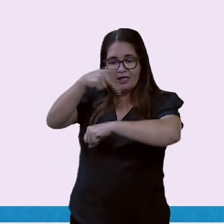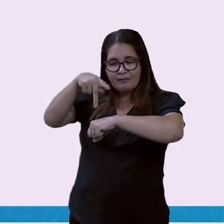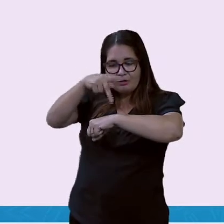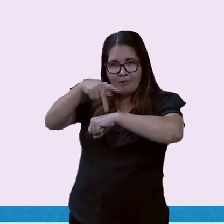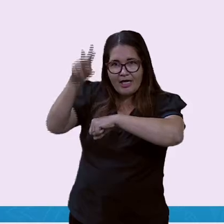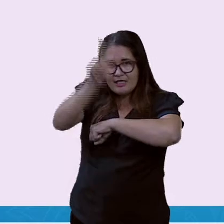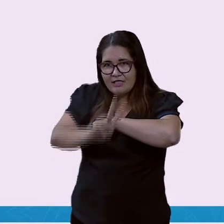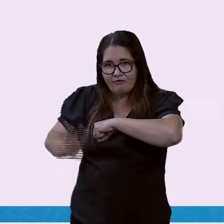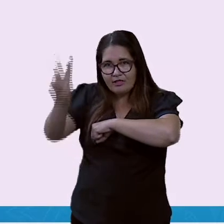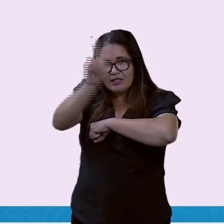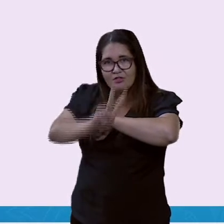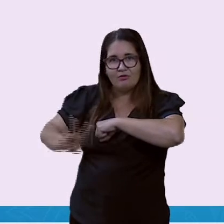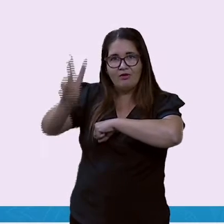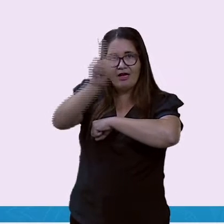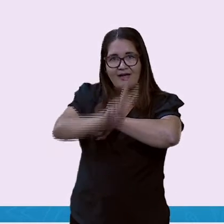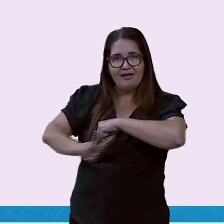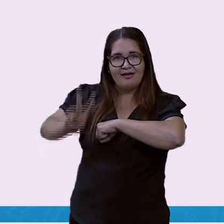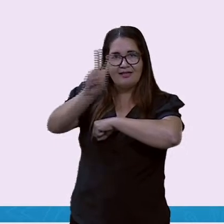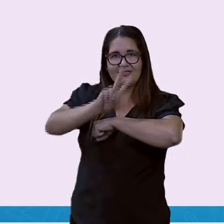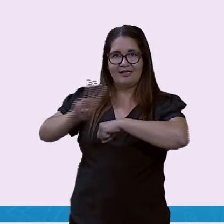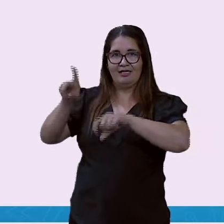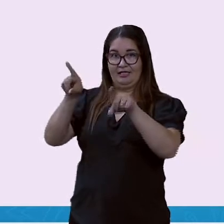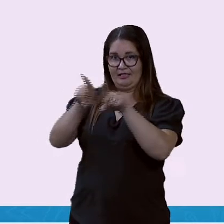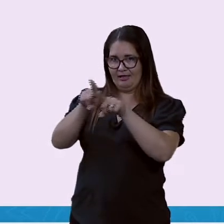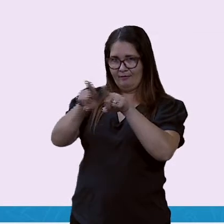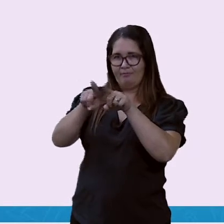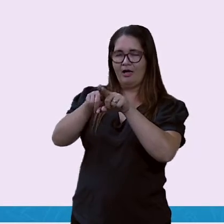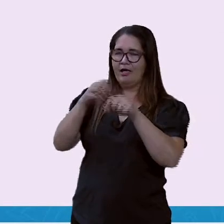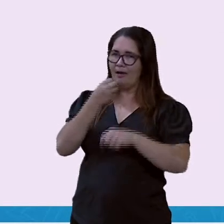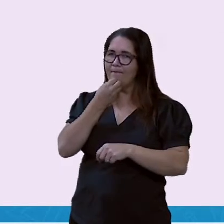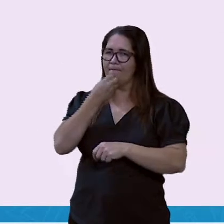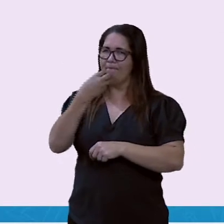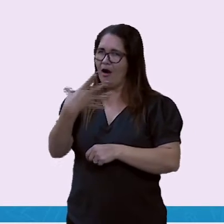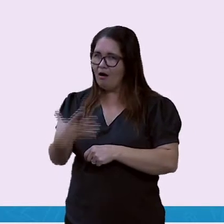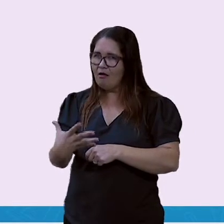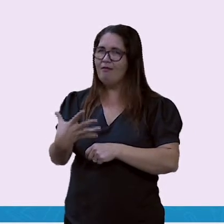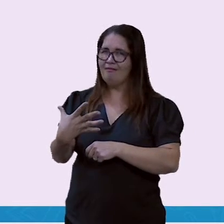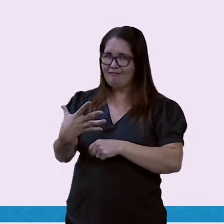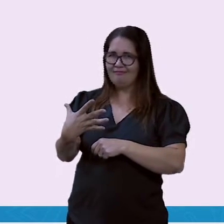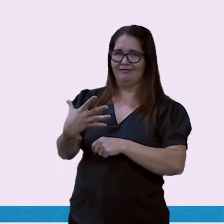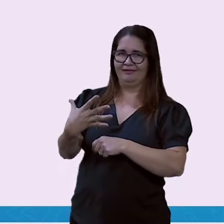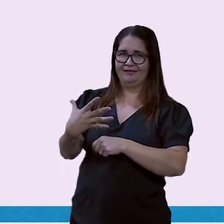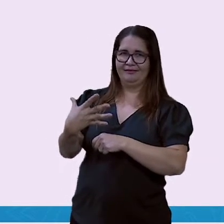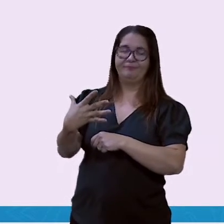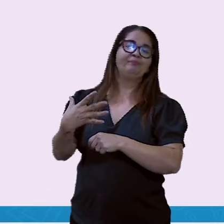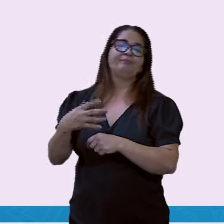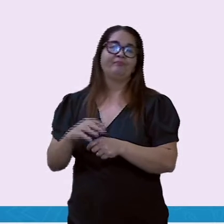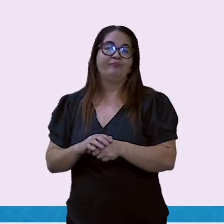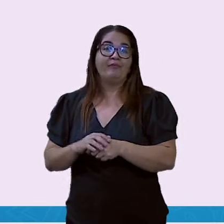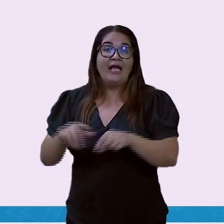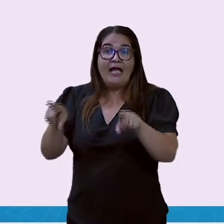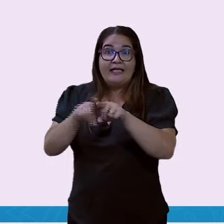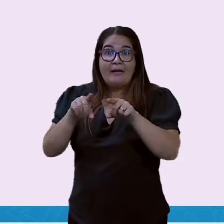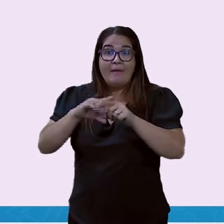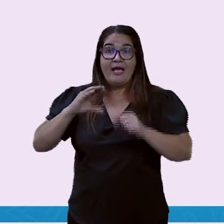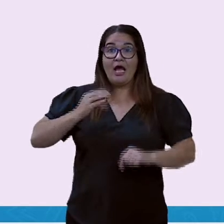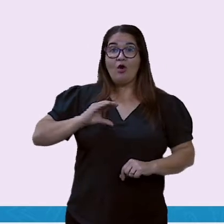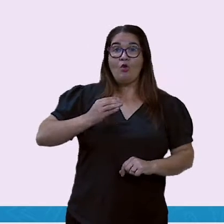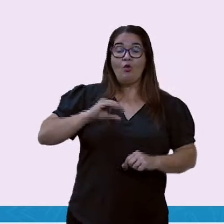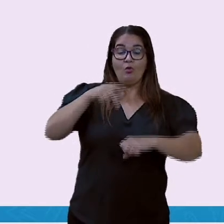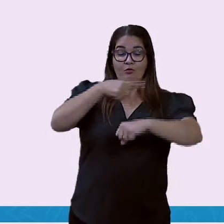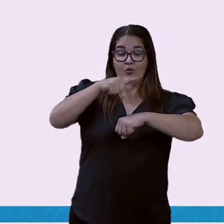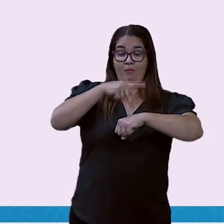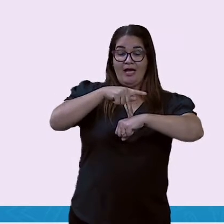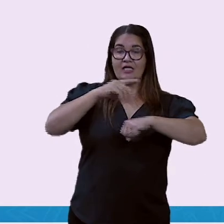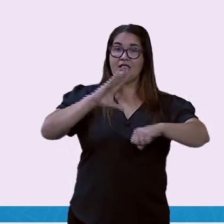fantástico aí. Um dos maiores jogadores da seleção venezuelana. A Colômbia vem aí com a sua